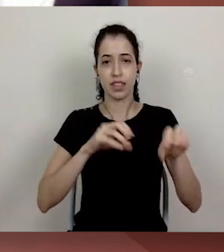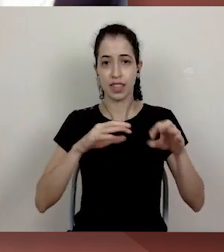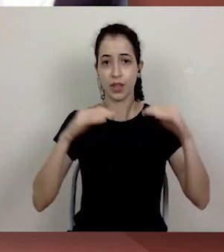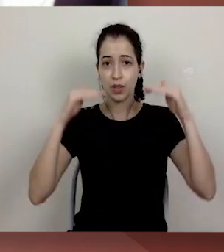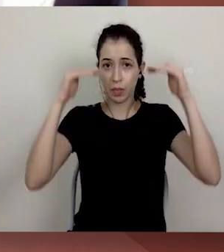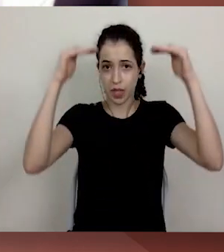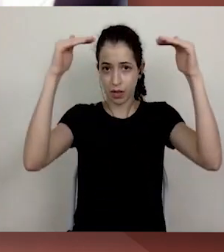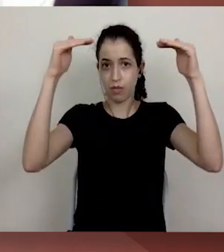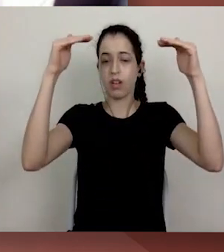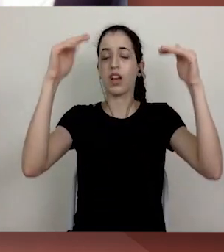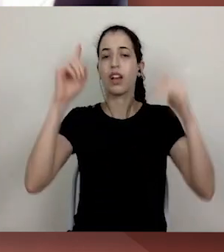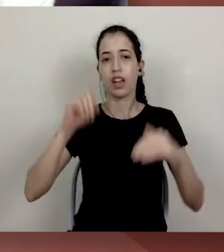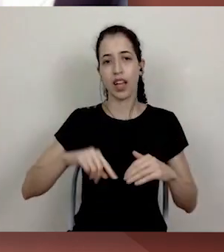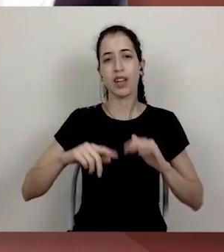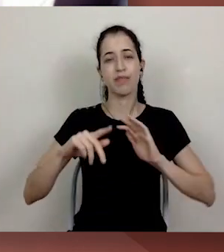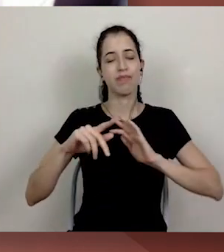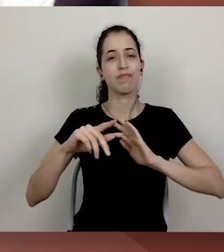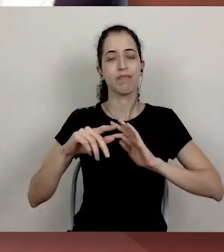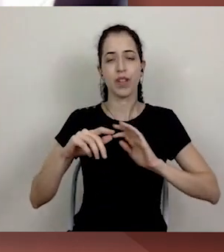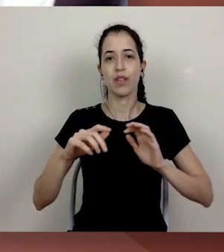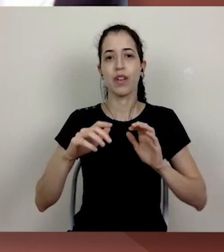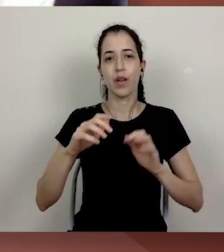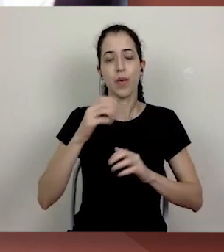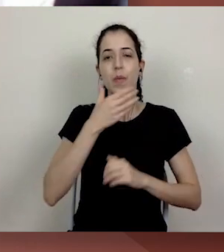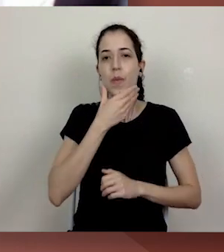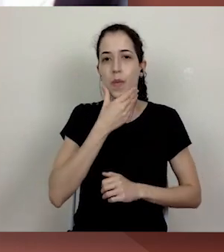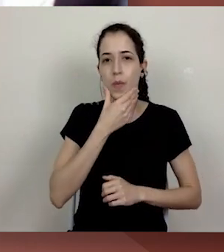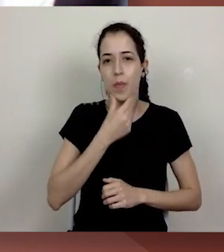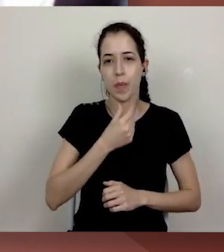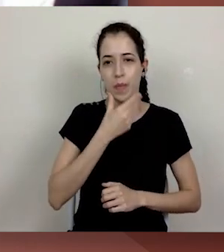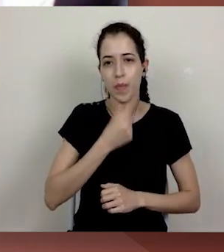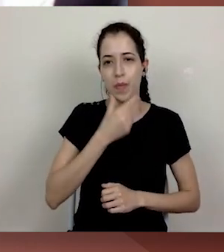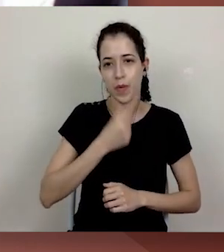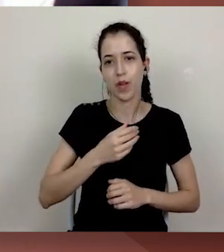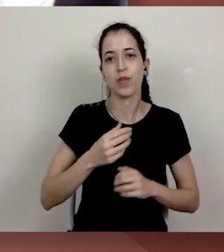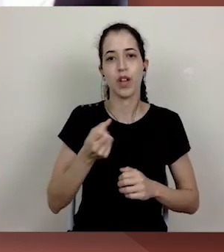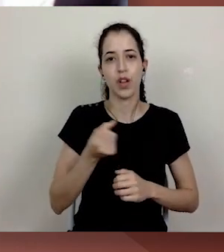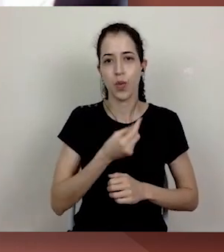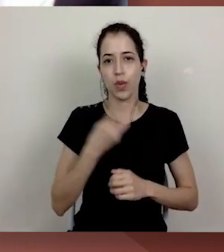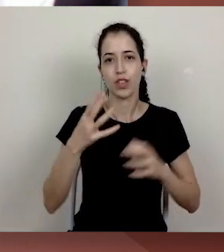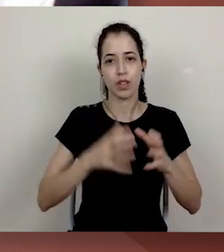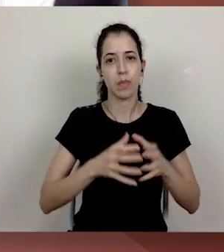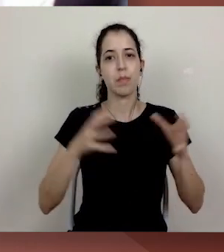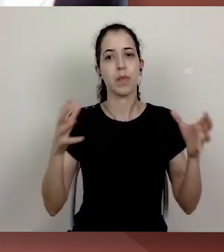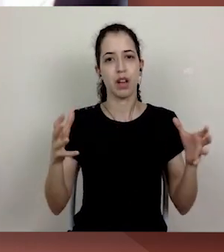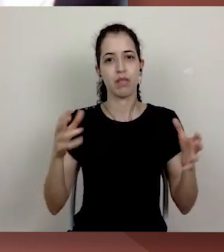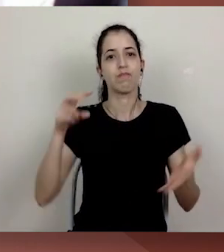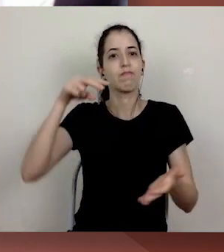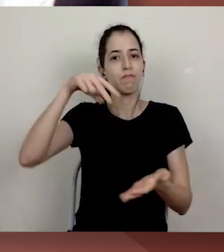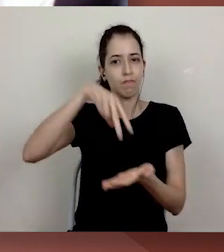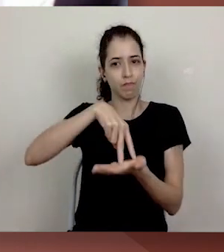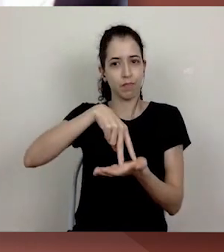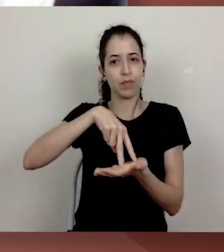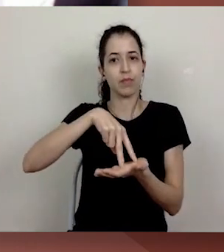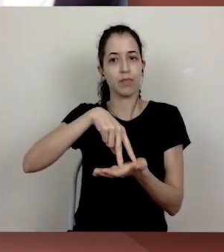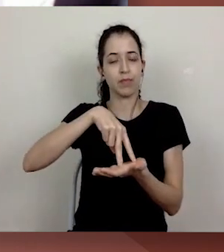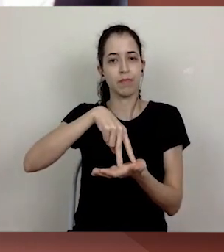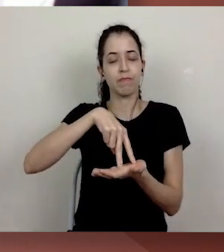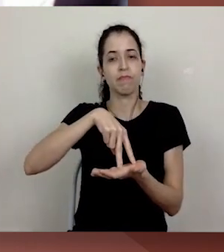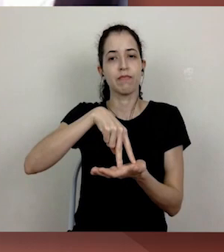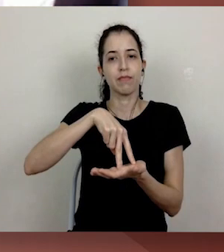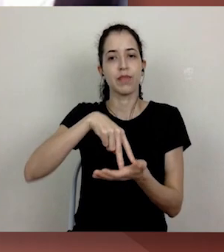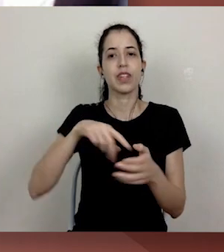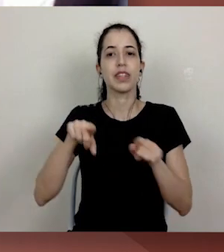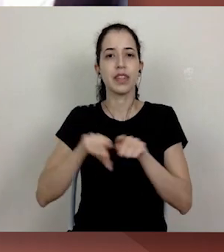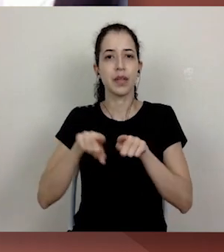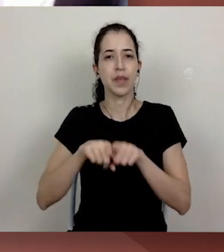machismo, como reflexo do funcionamento da sociedade brasileira. Sabemos que há uma pequena variação entre as áreas de saber,